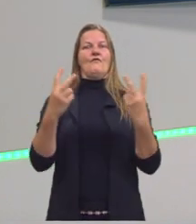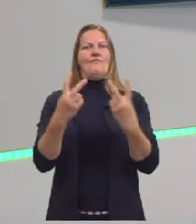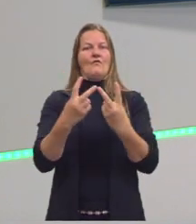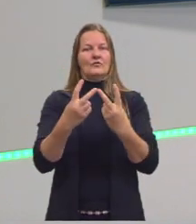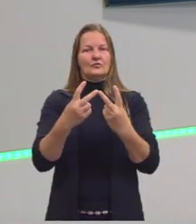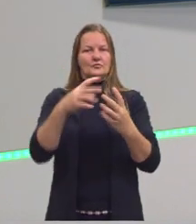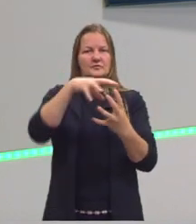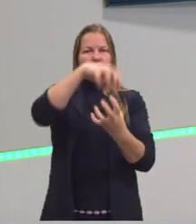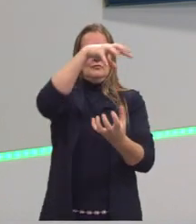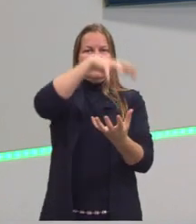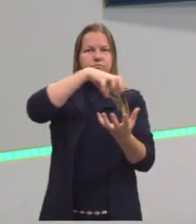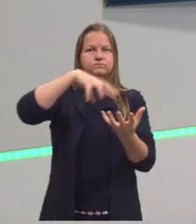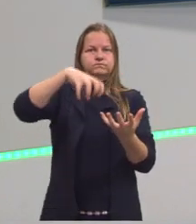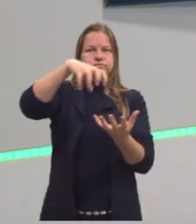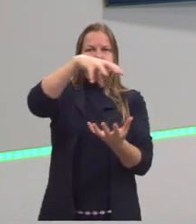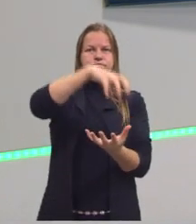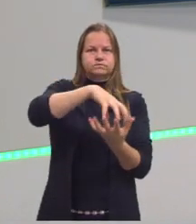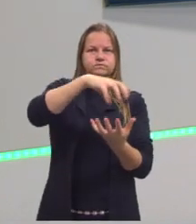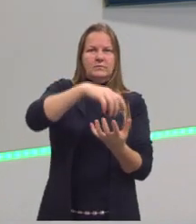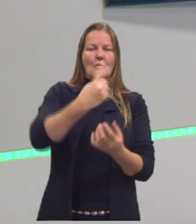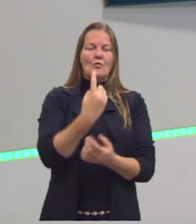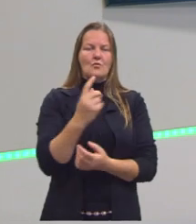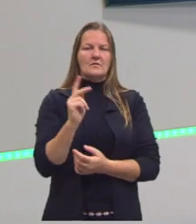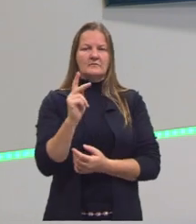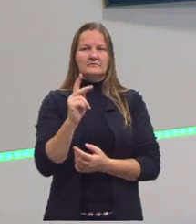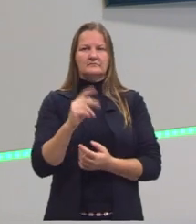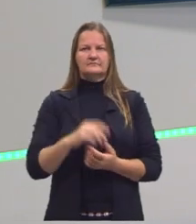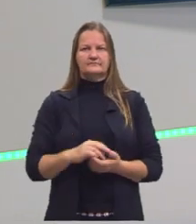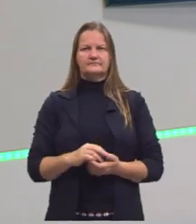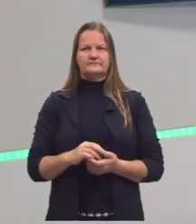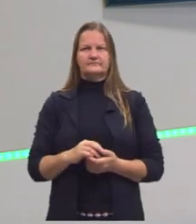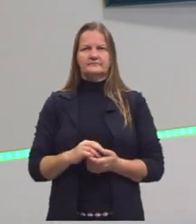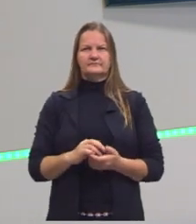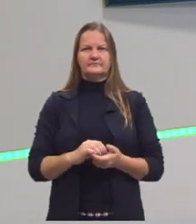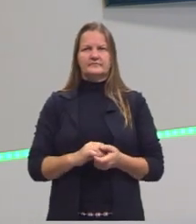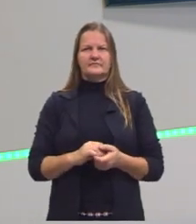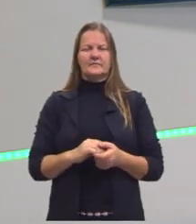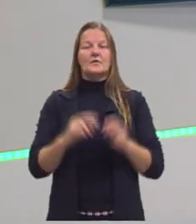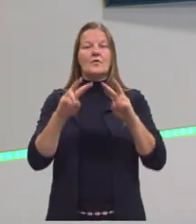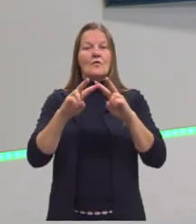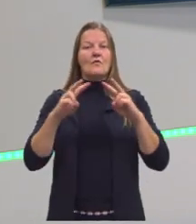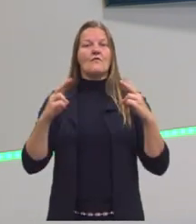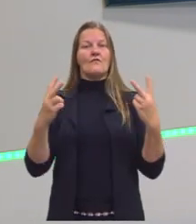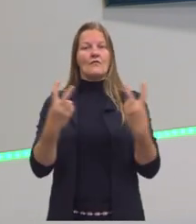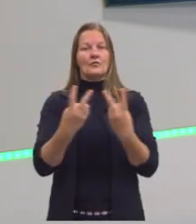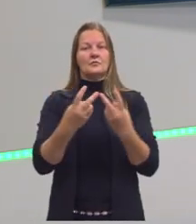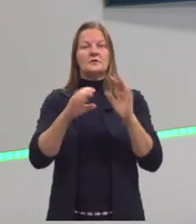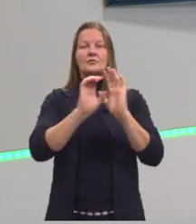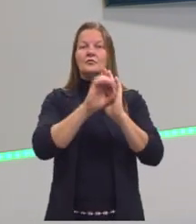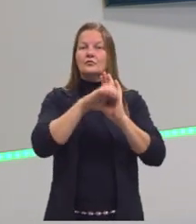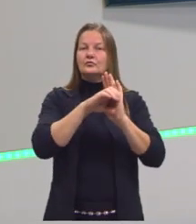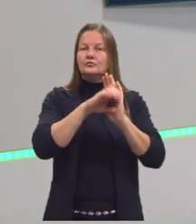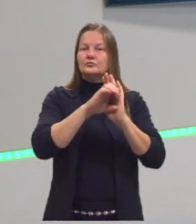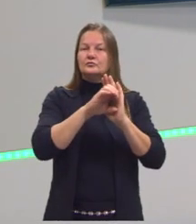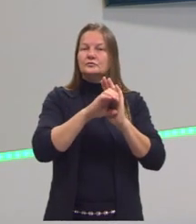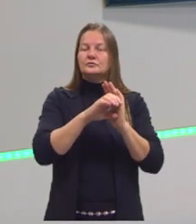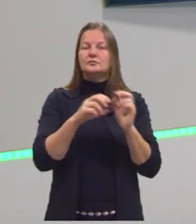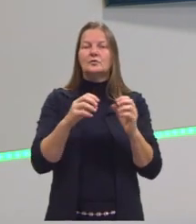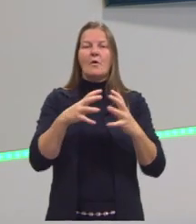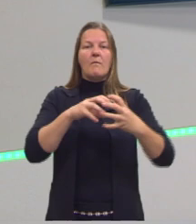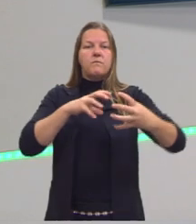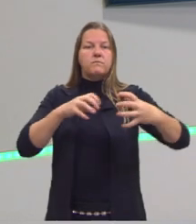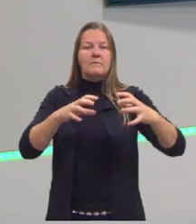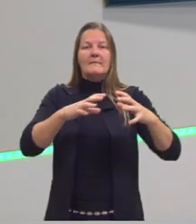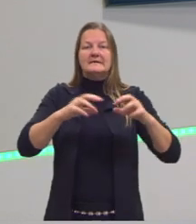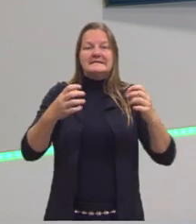algodão para chegar a um quilograma? Observem que aqui a gente já usou o conceito de volume. Quer dizer que o algodão ocupa